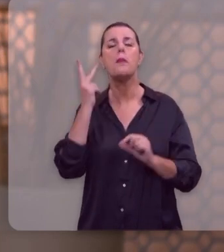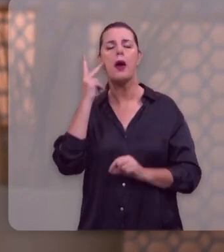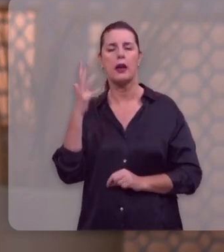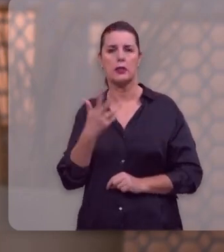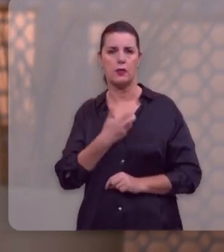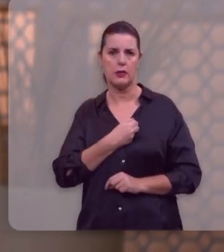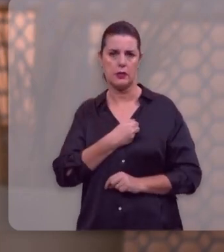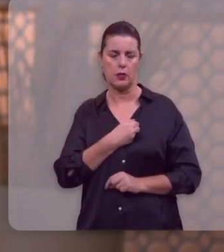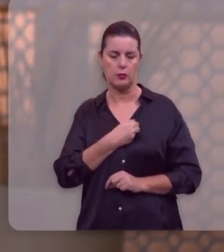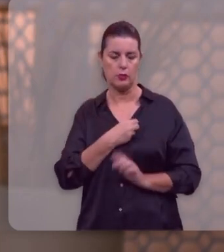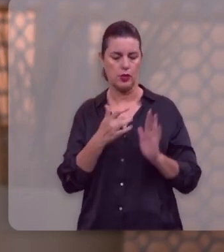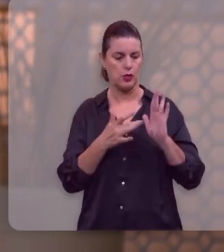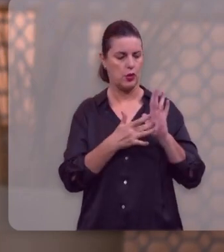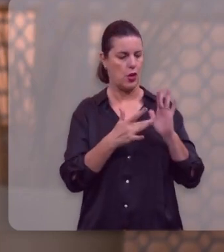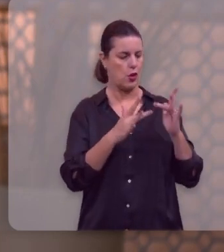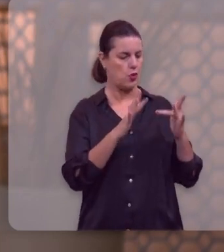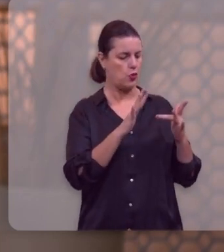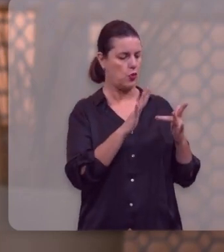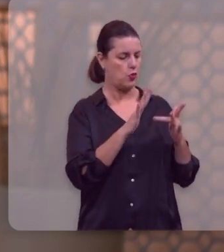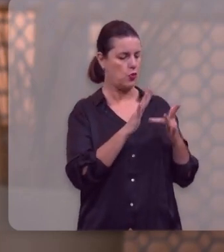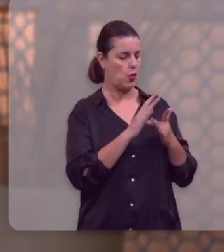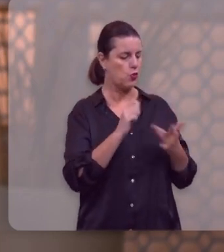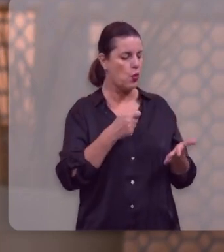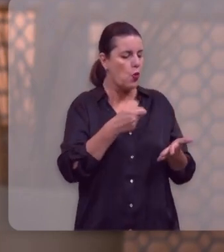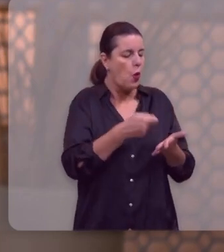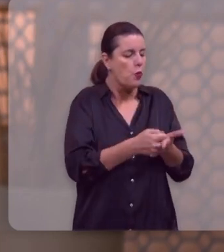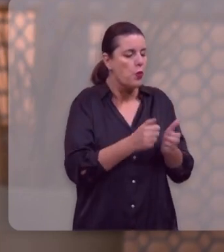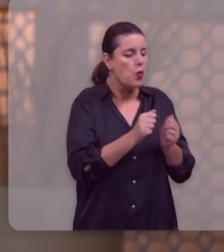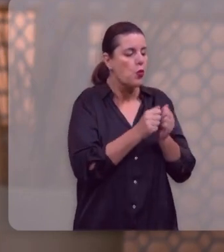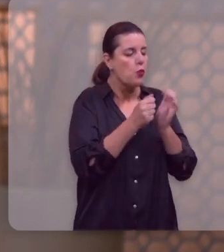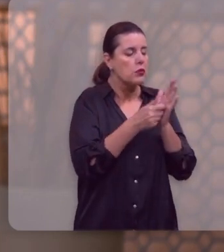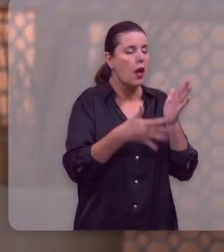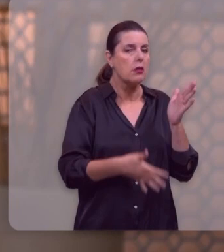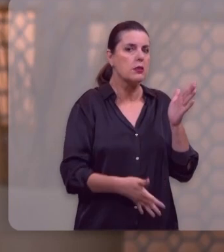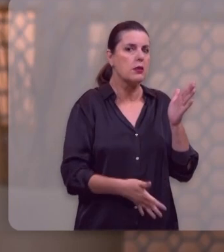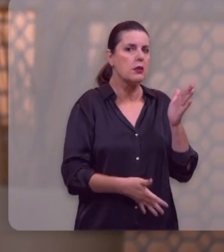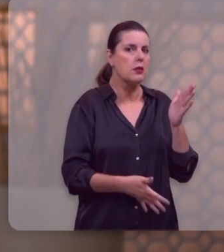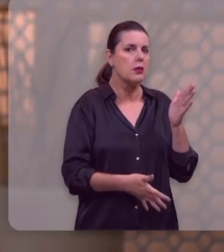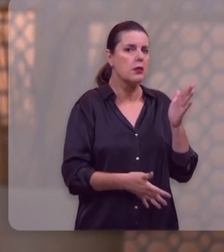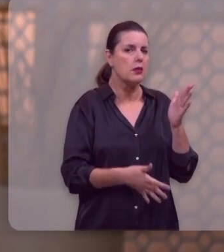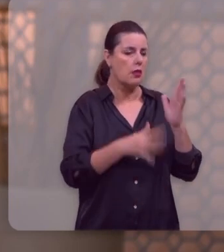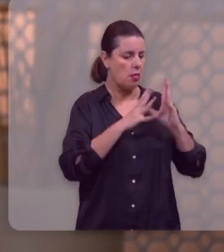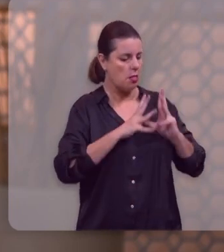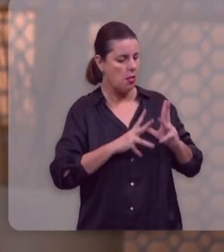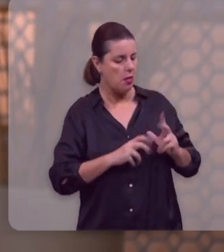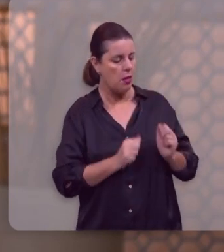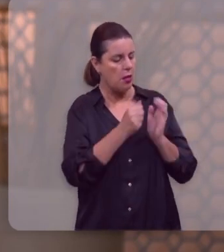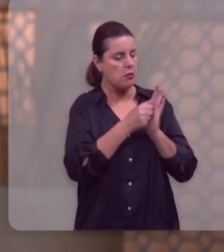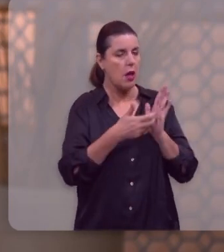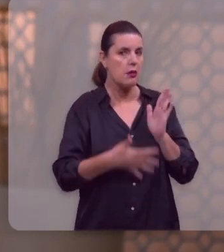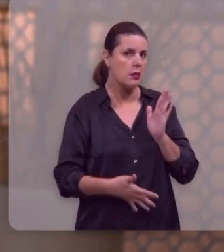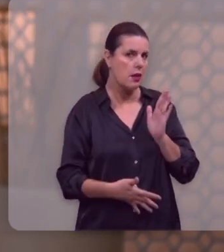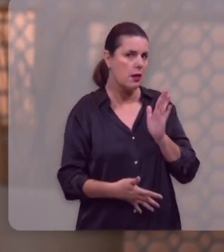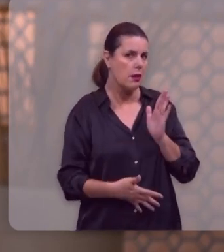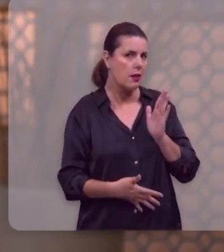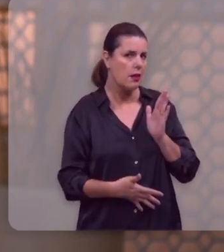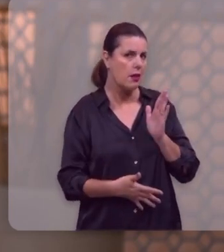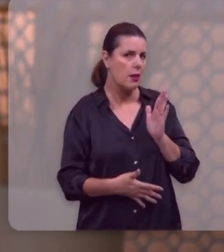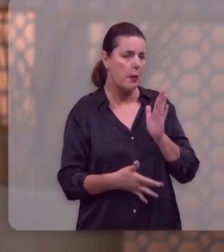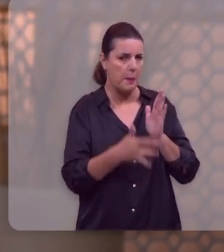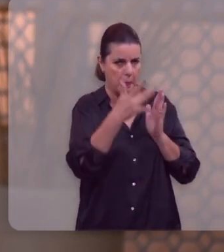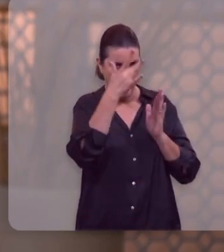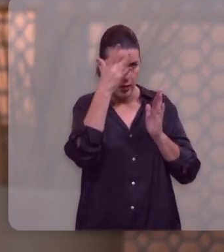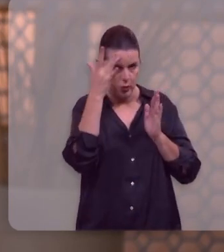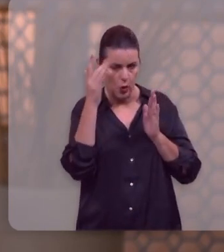Uma vez que Cristo comprou com o seu sangue, e remiu com o seu sangue, aqueles que